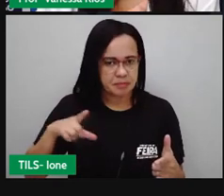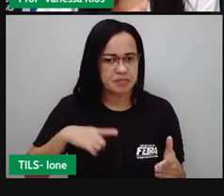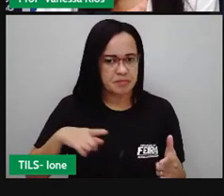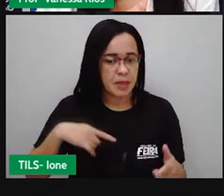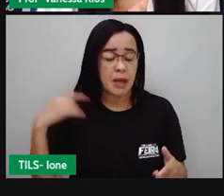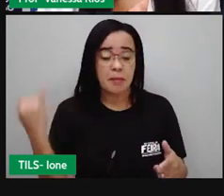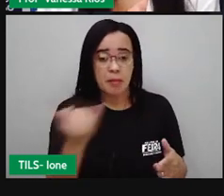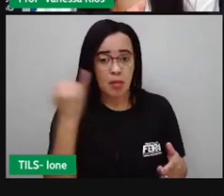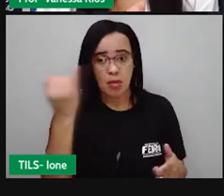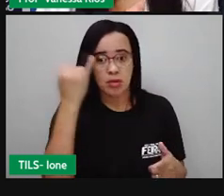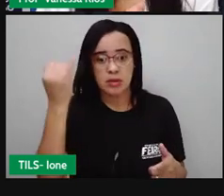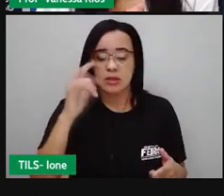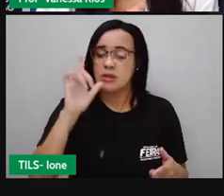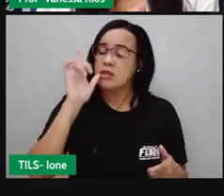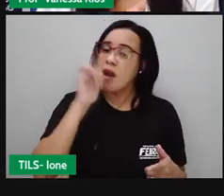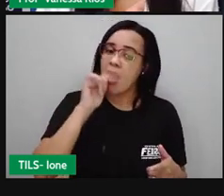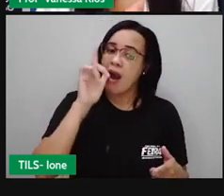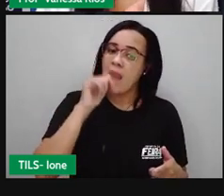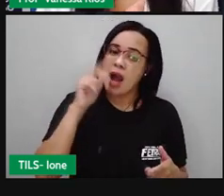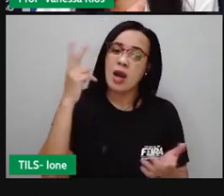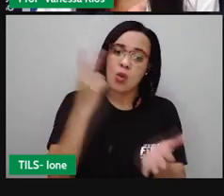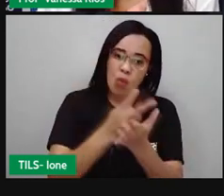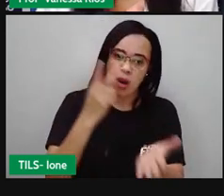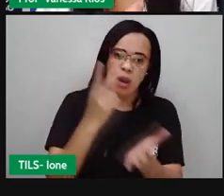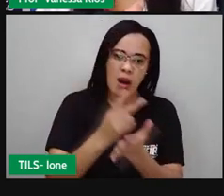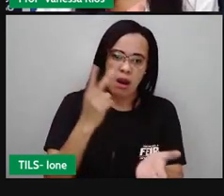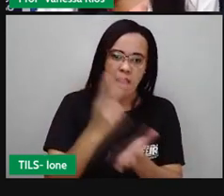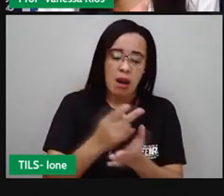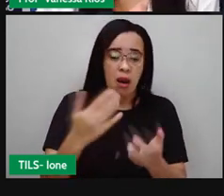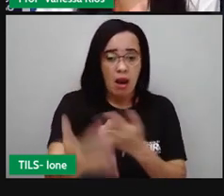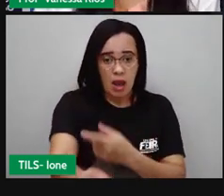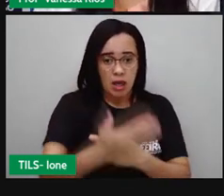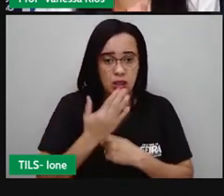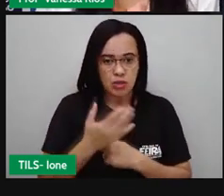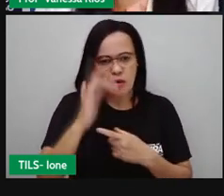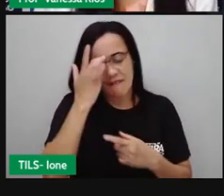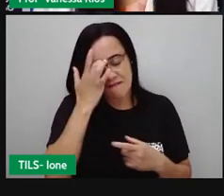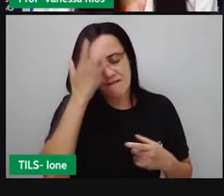adequada para facilitar esse trabalho que os rins têm.